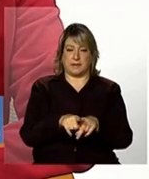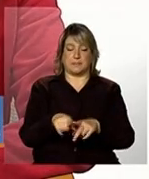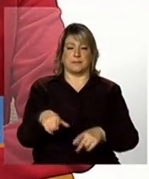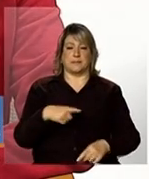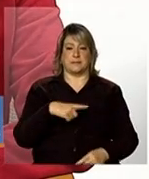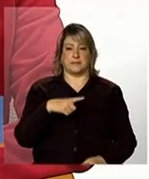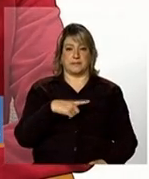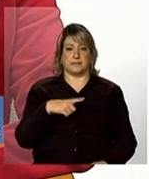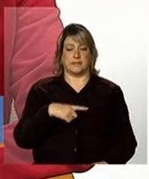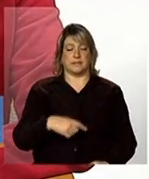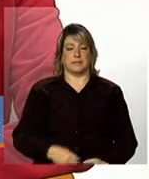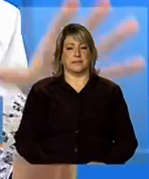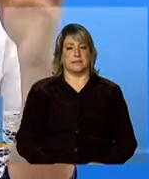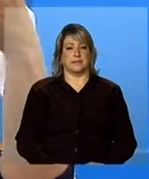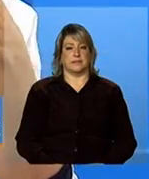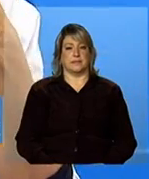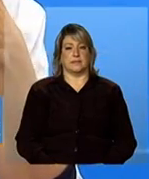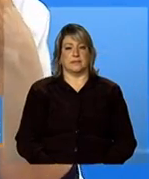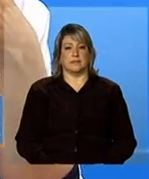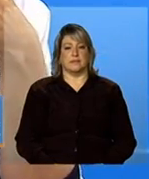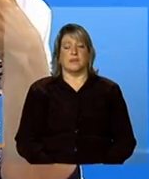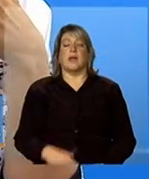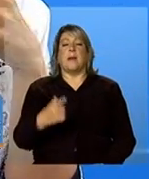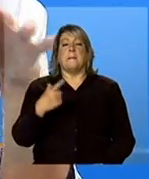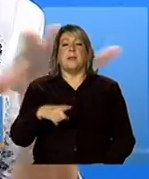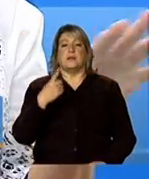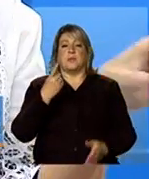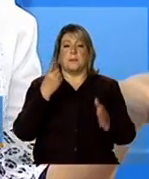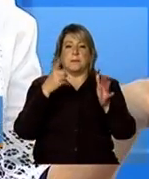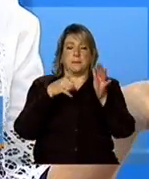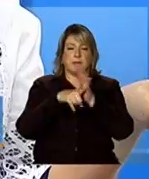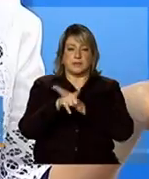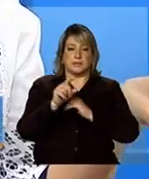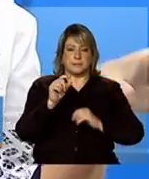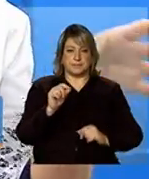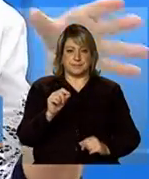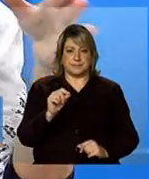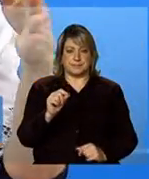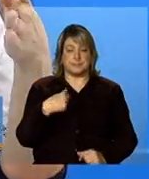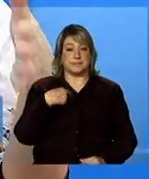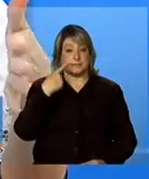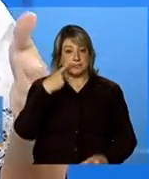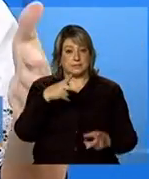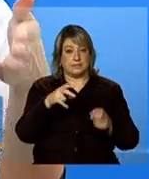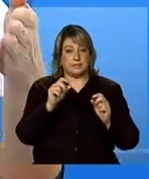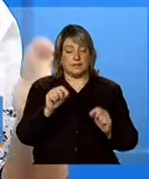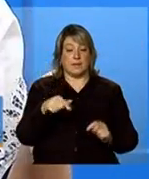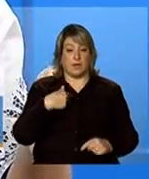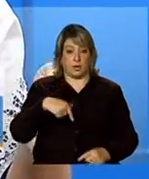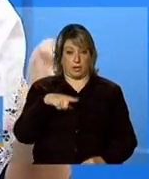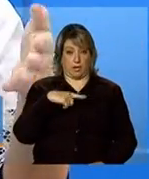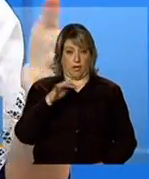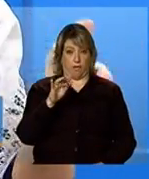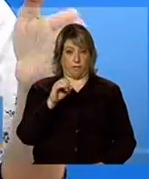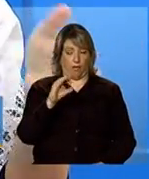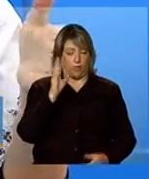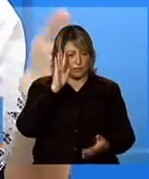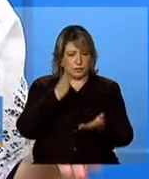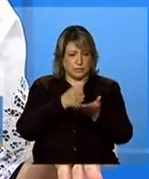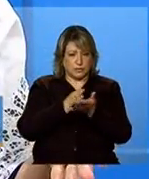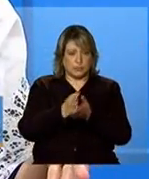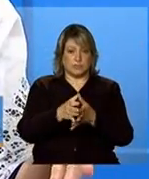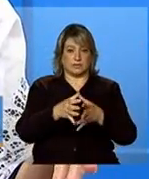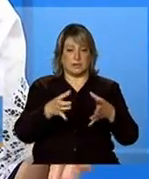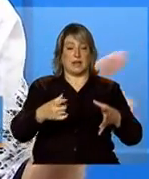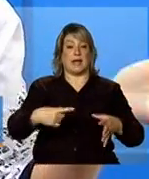atendimento do MDS Juliana deixa te fazer mais uma pergunta que eu percebi aqui que a gente está tendo um foco grande para essas famílias